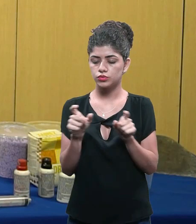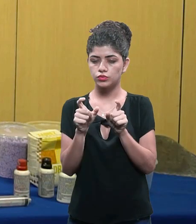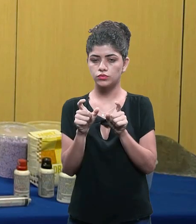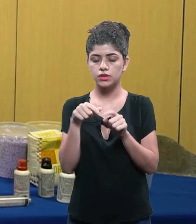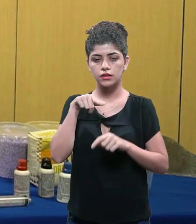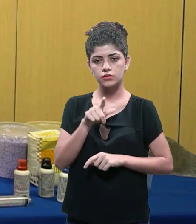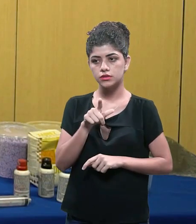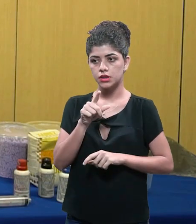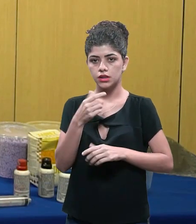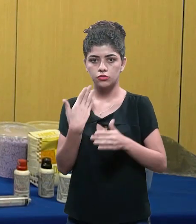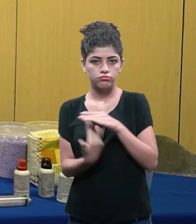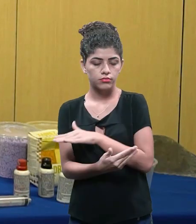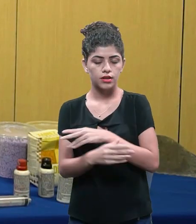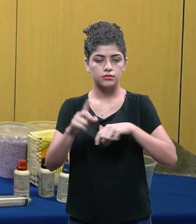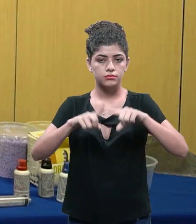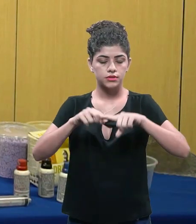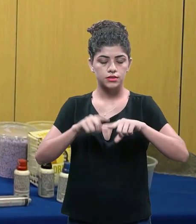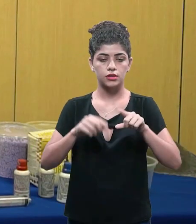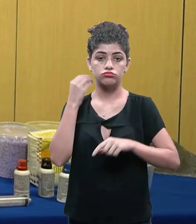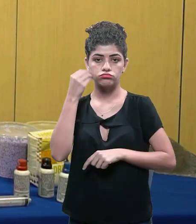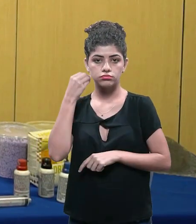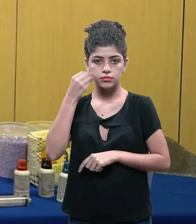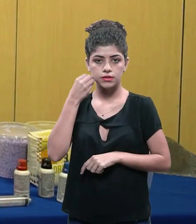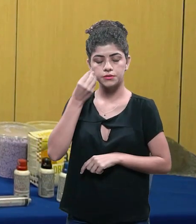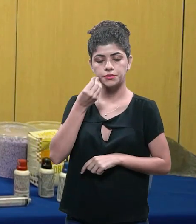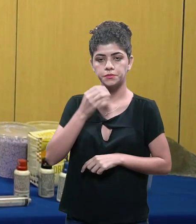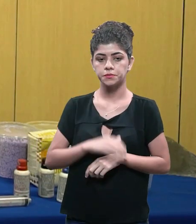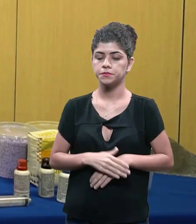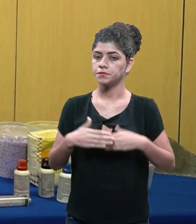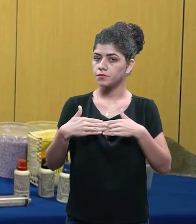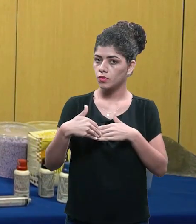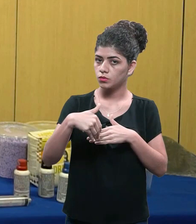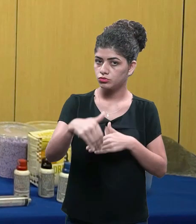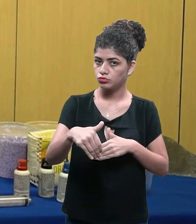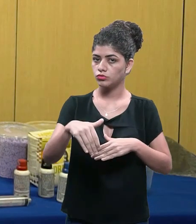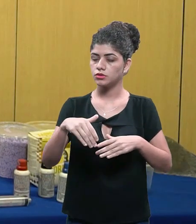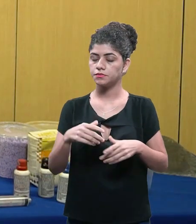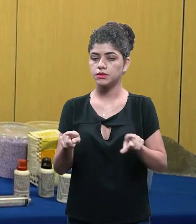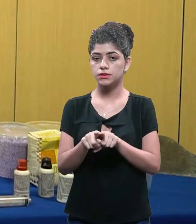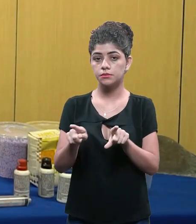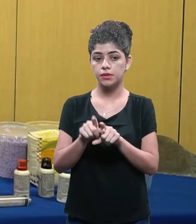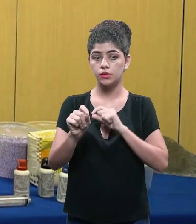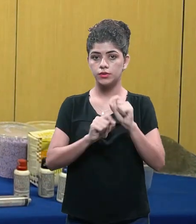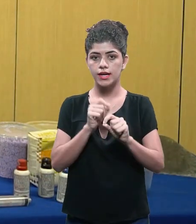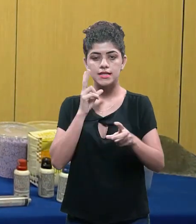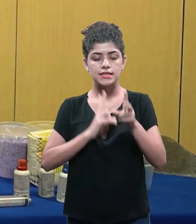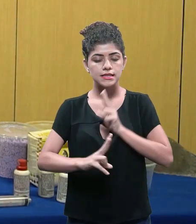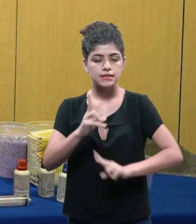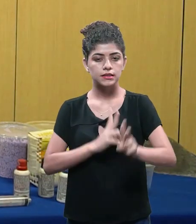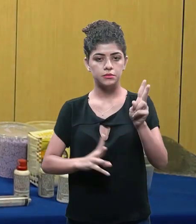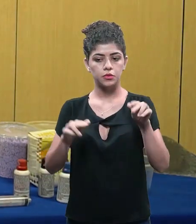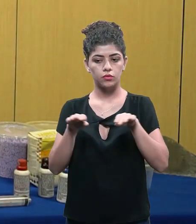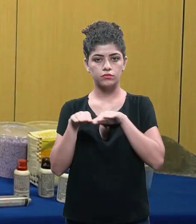começar com quantidade pequena pra que você não perca material no teste então é segue com quantidades pequenas mas